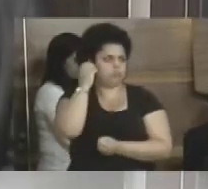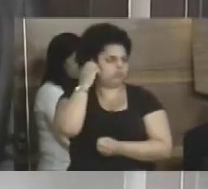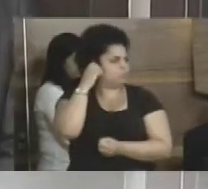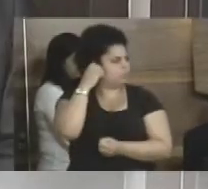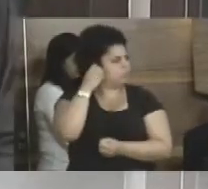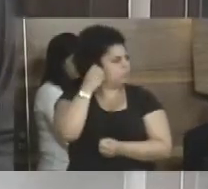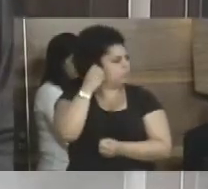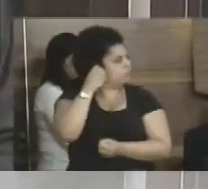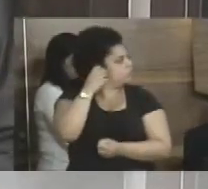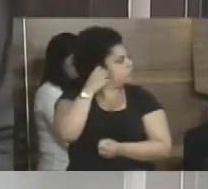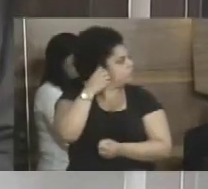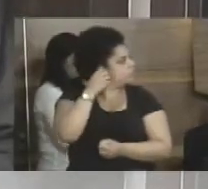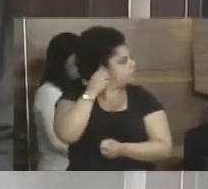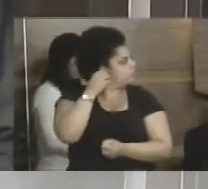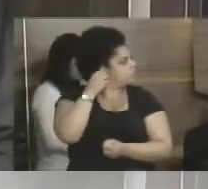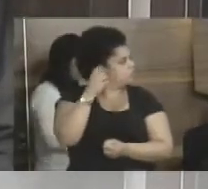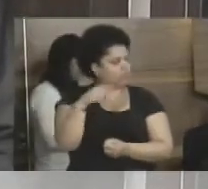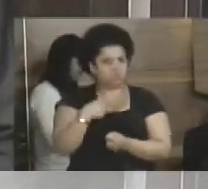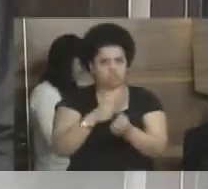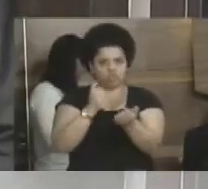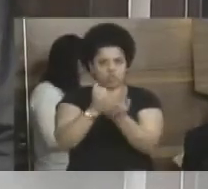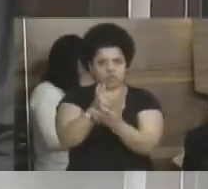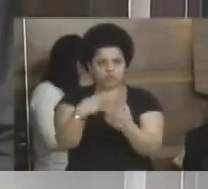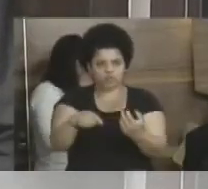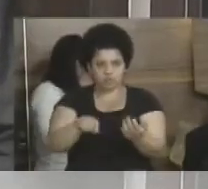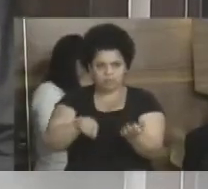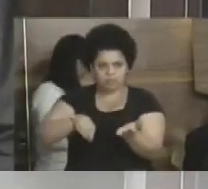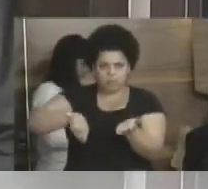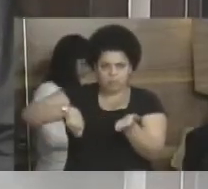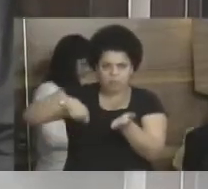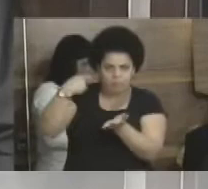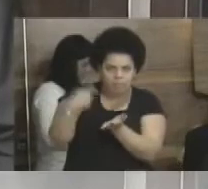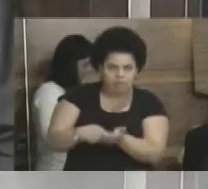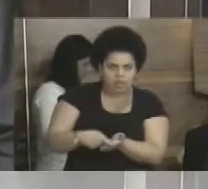favor, além de comprar, ter que pagar